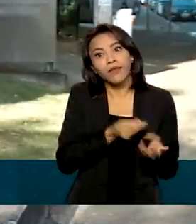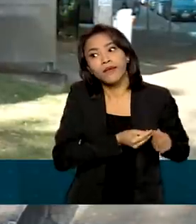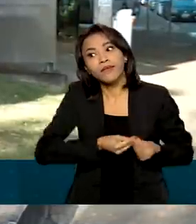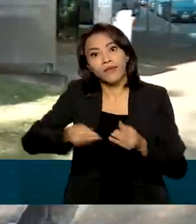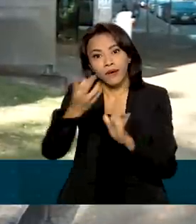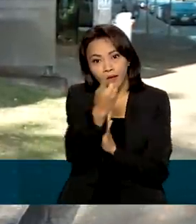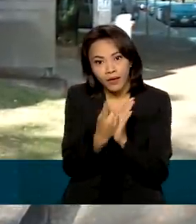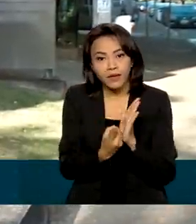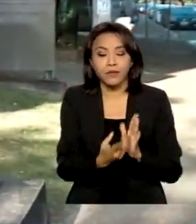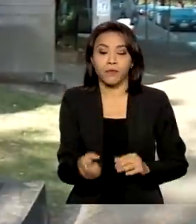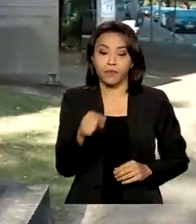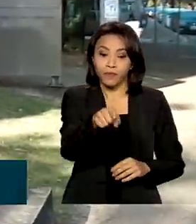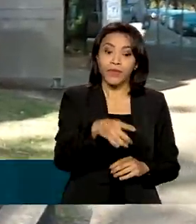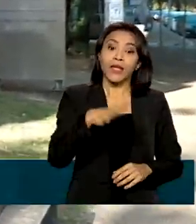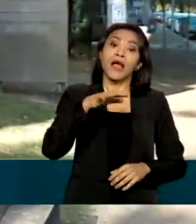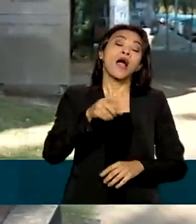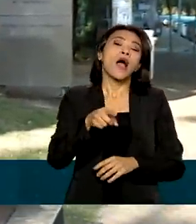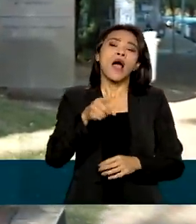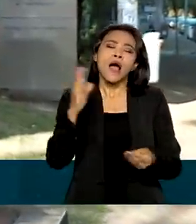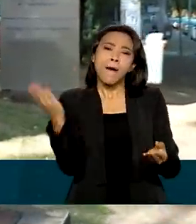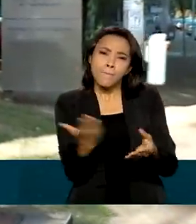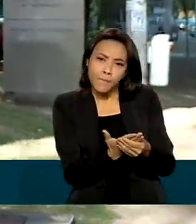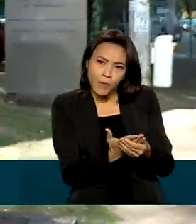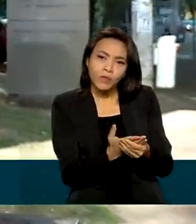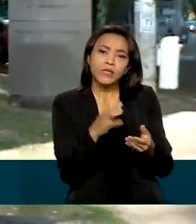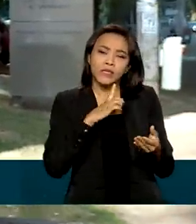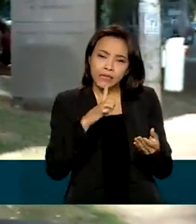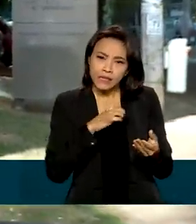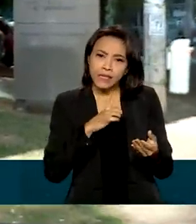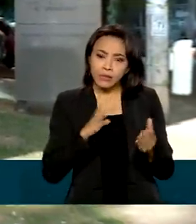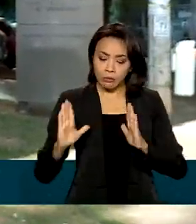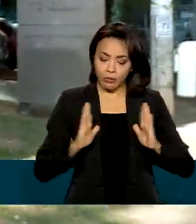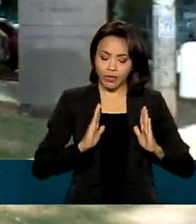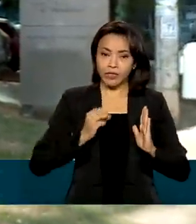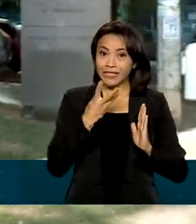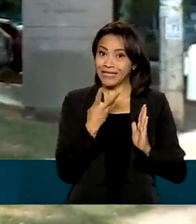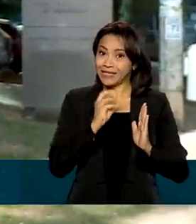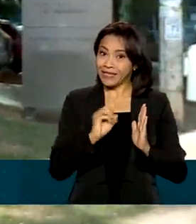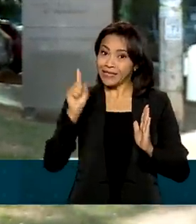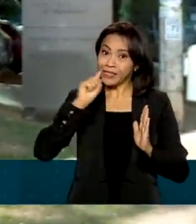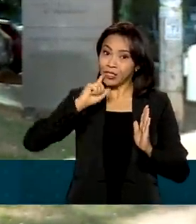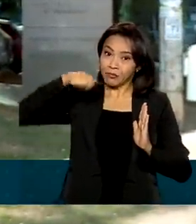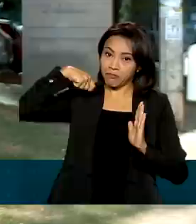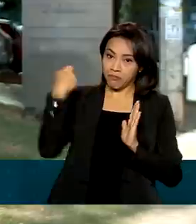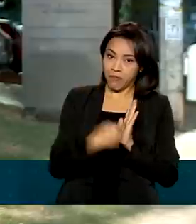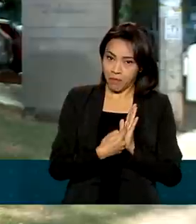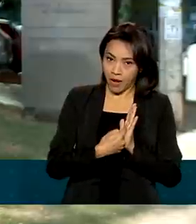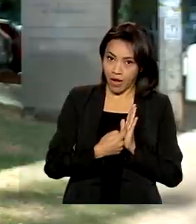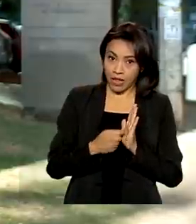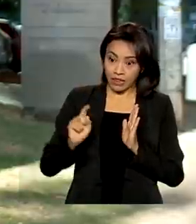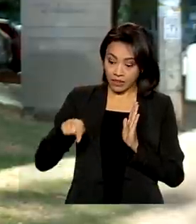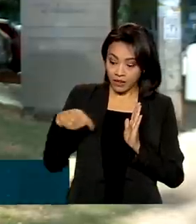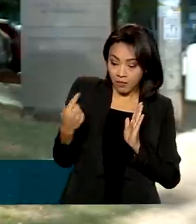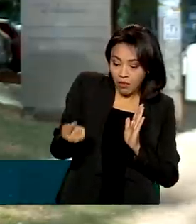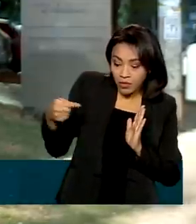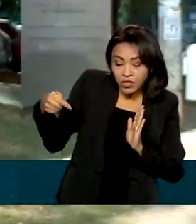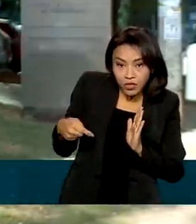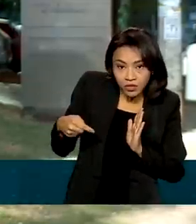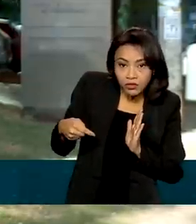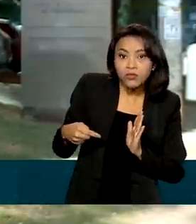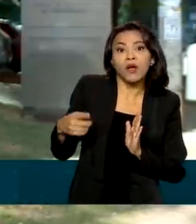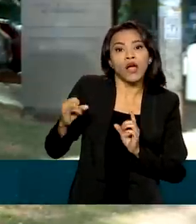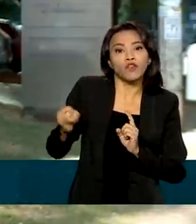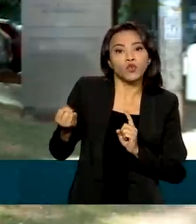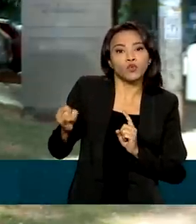é gerada na hora da entrega da declaração e o contribuinte terá 30 dias para fazer o pagamento. Depois desse prazo, começam a